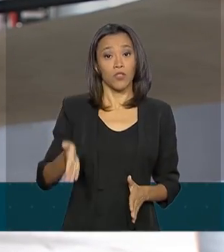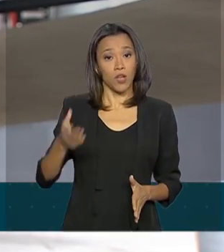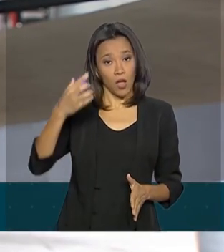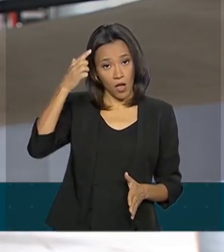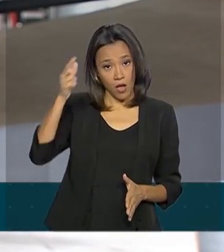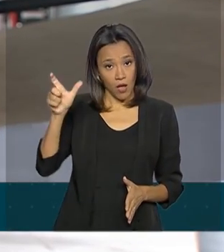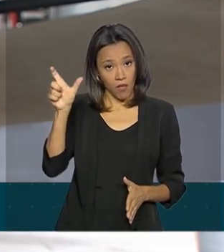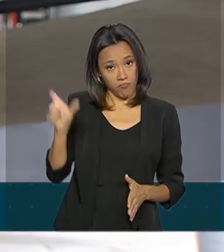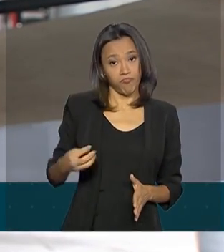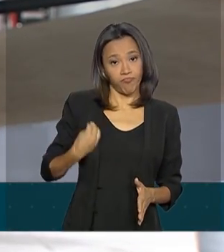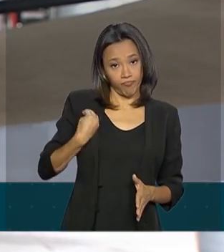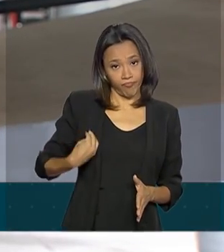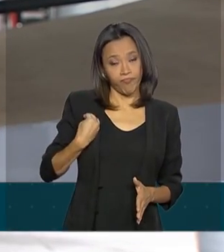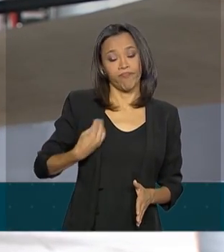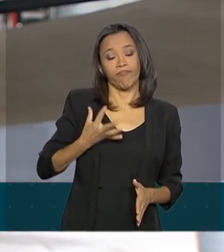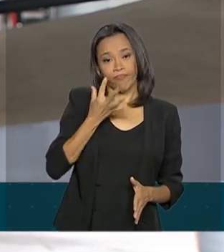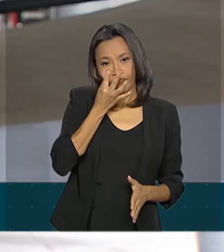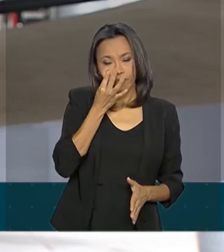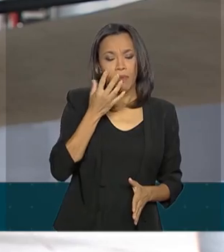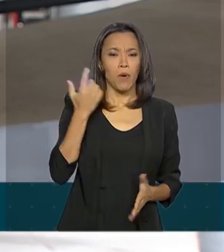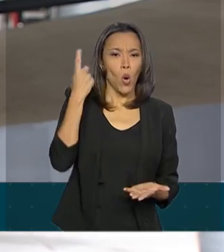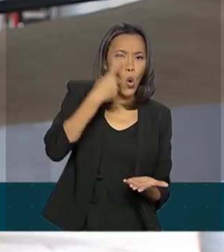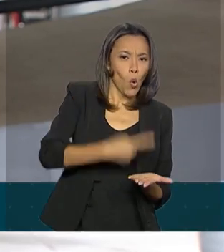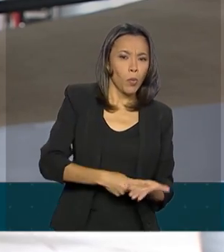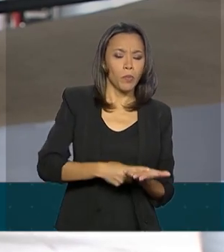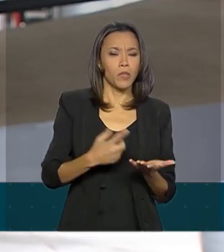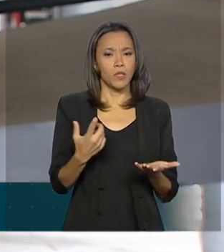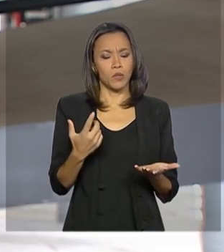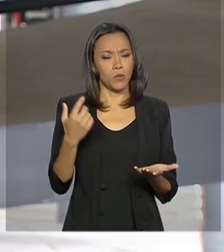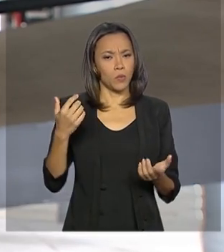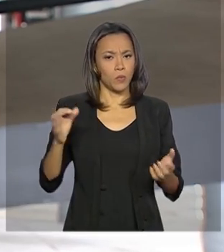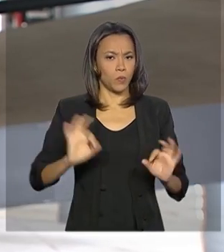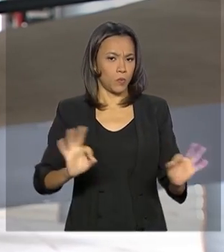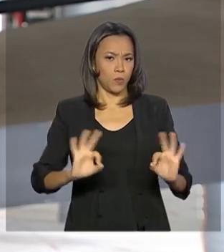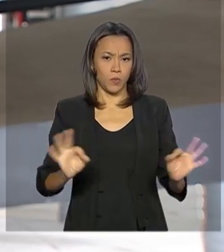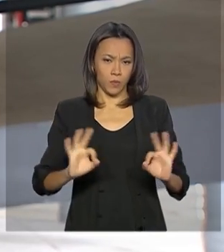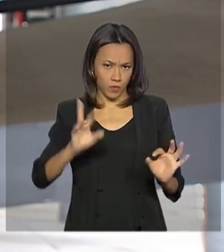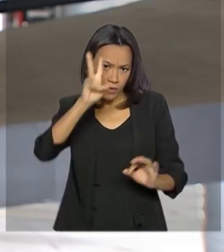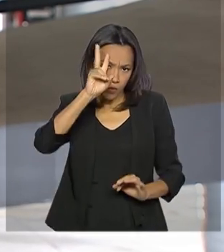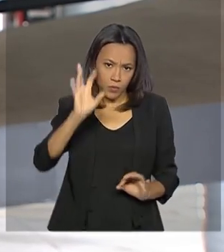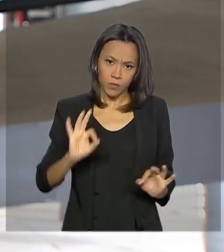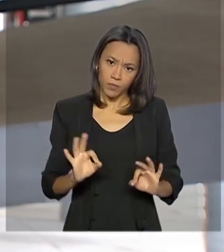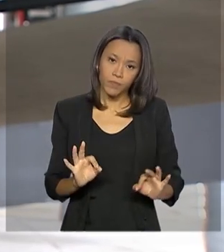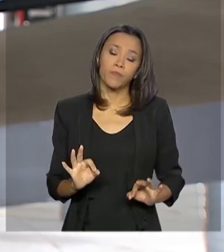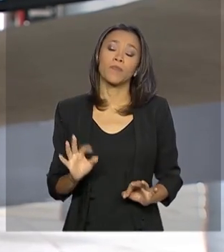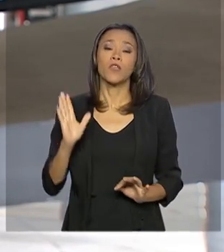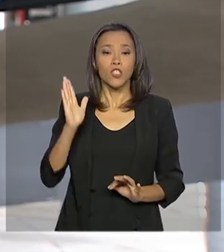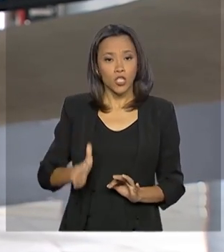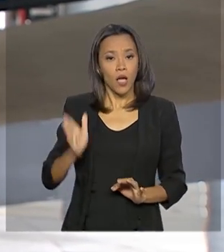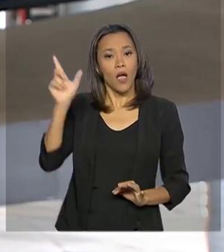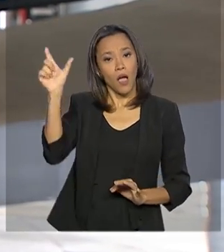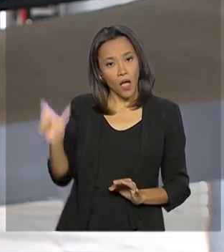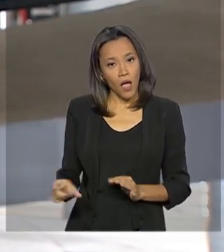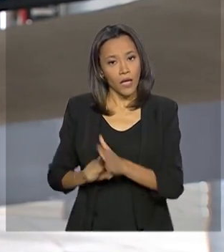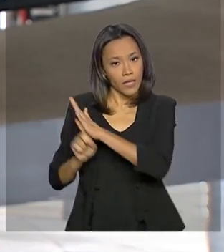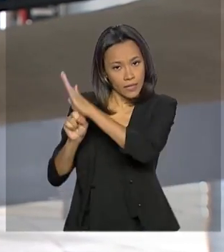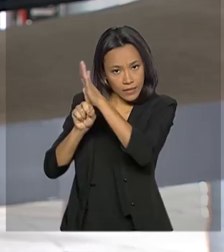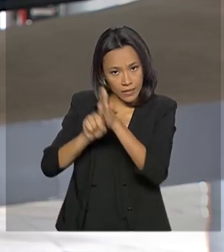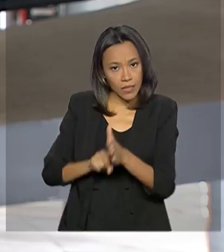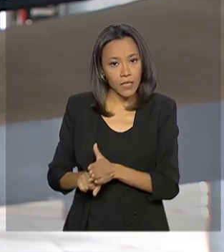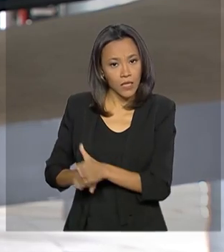mas sem compromissos oficiais na agenda nesta segunda-feira. Ele já fez exames que testaram